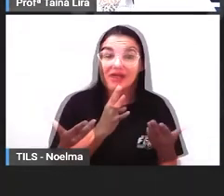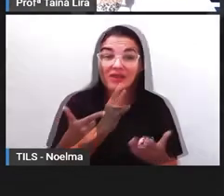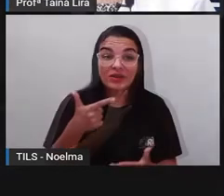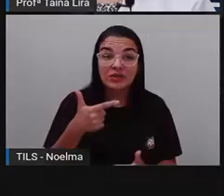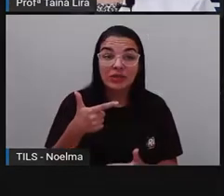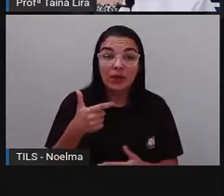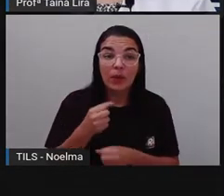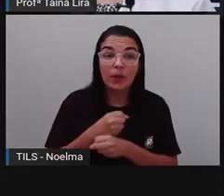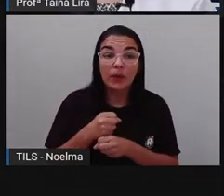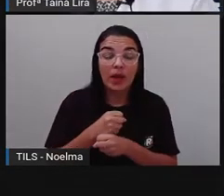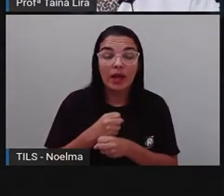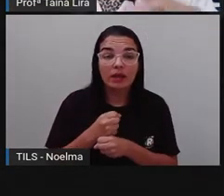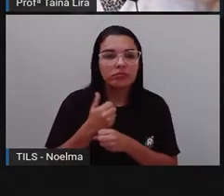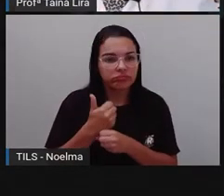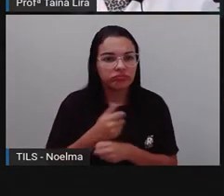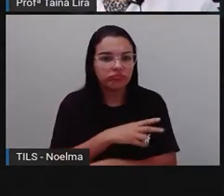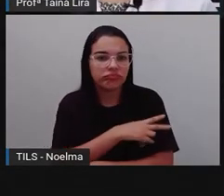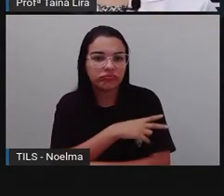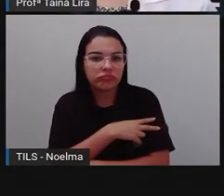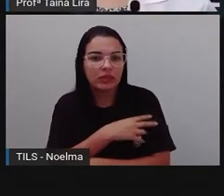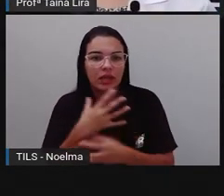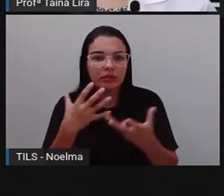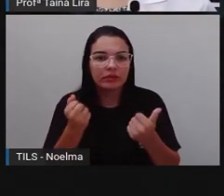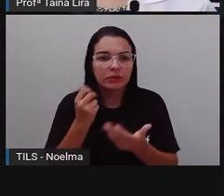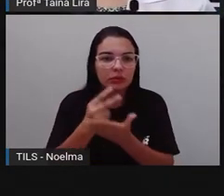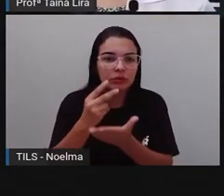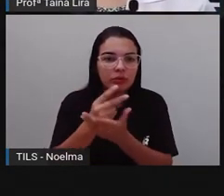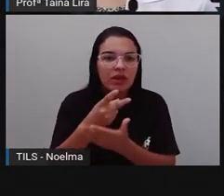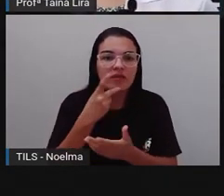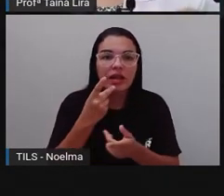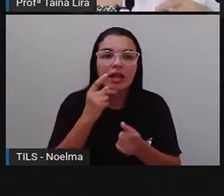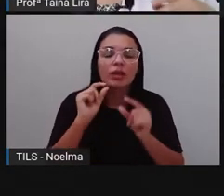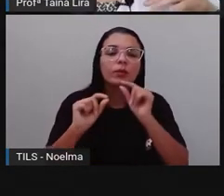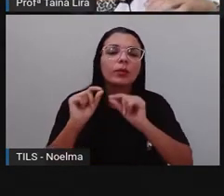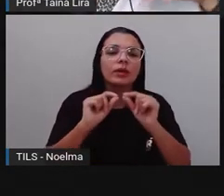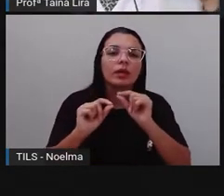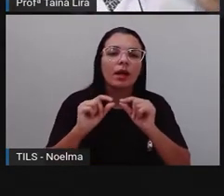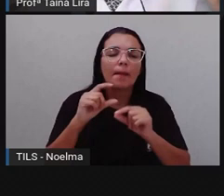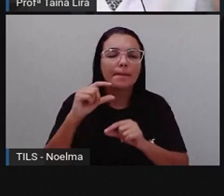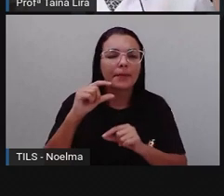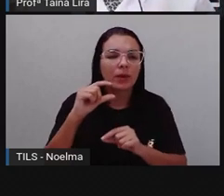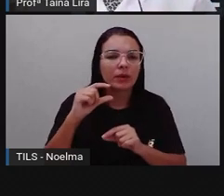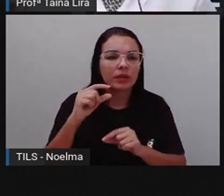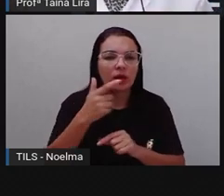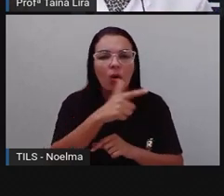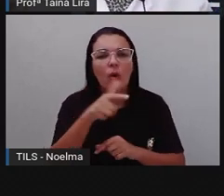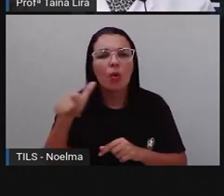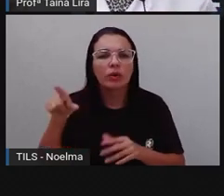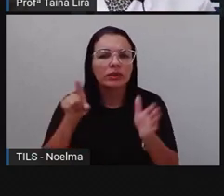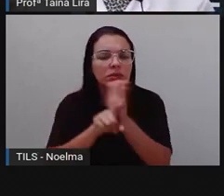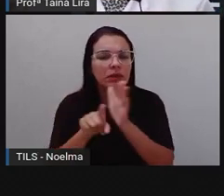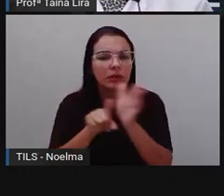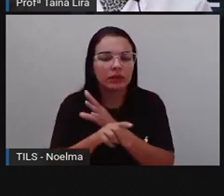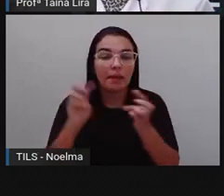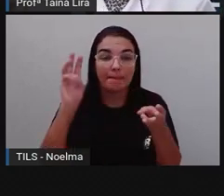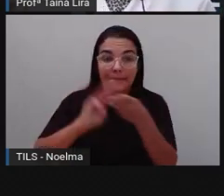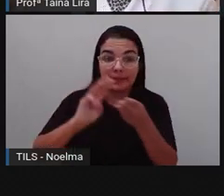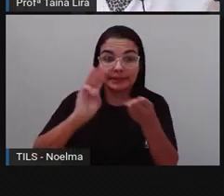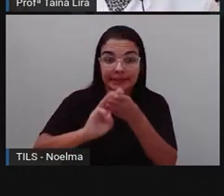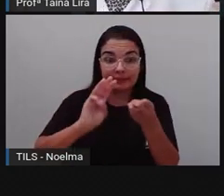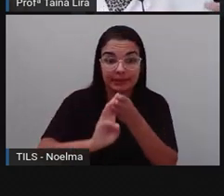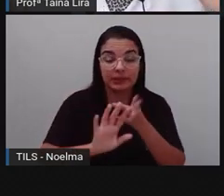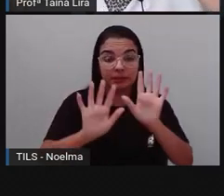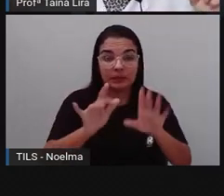Então vamos, Agora olha lá, Vamos continuar falando mais um pouquinho aqui, Sobre outras questões de matemática, Então,